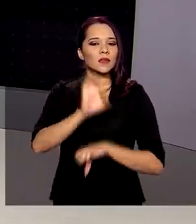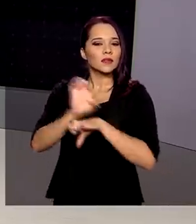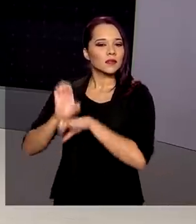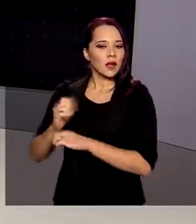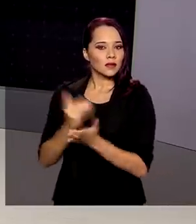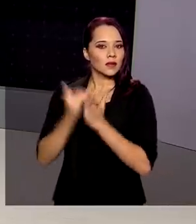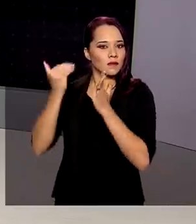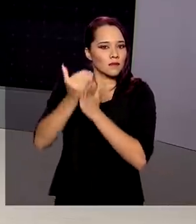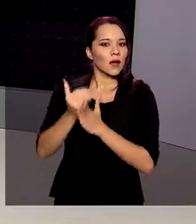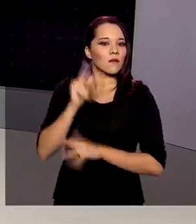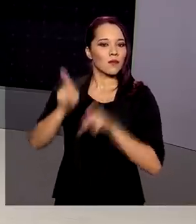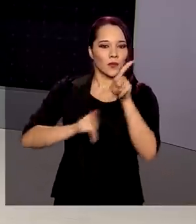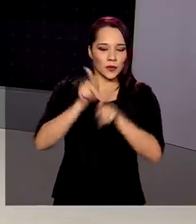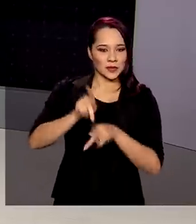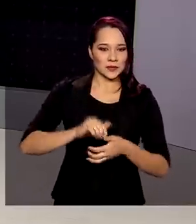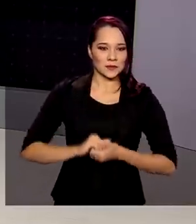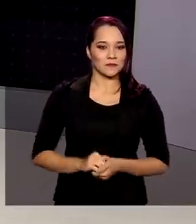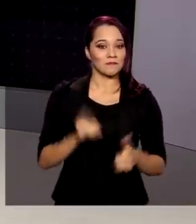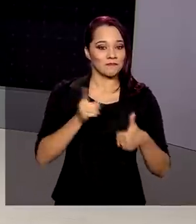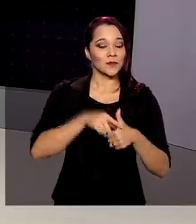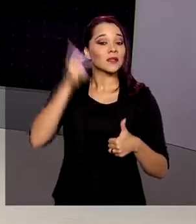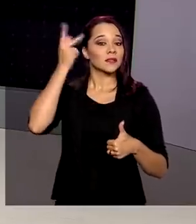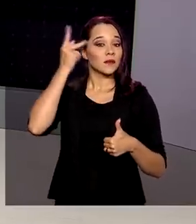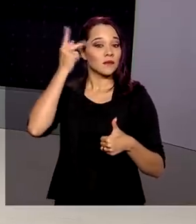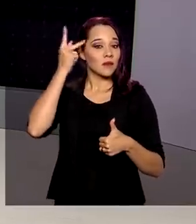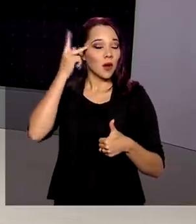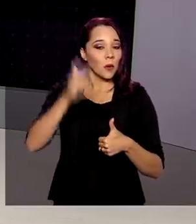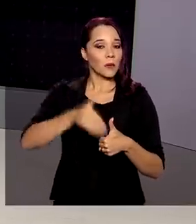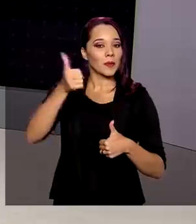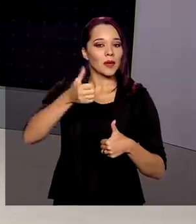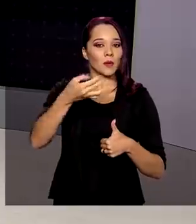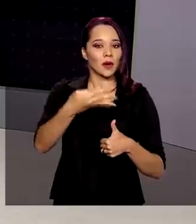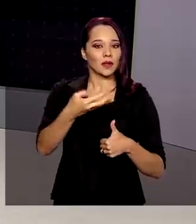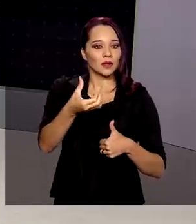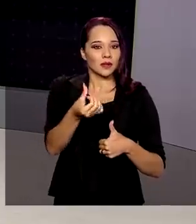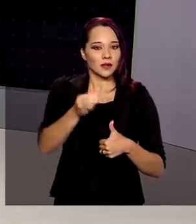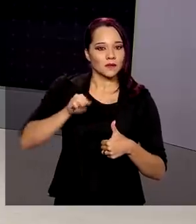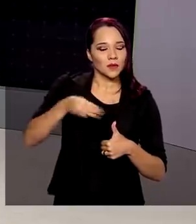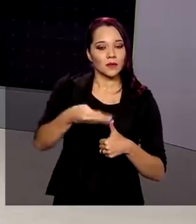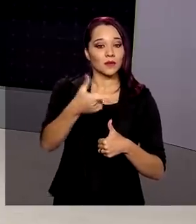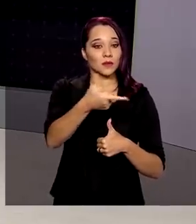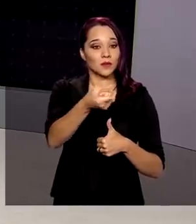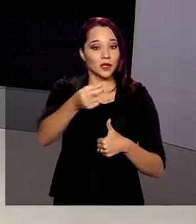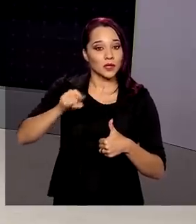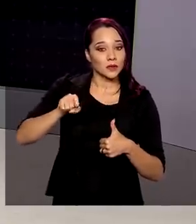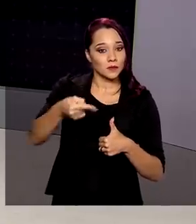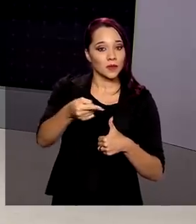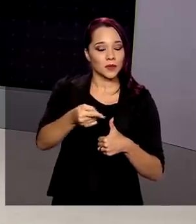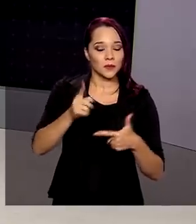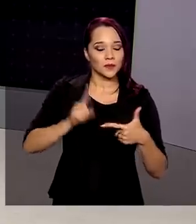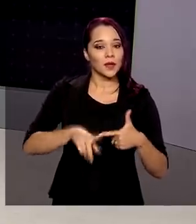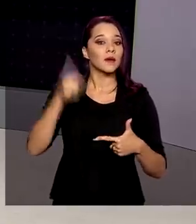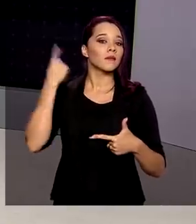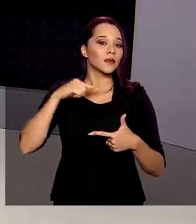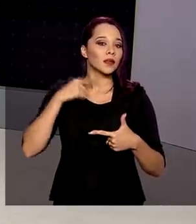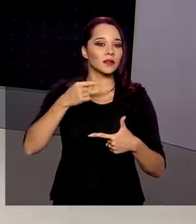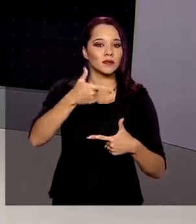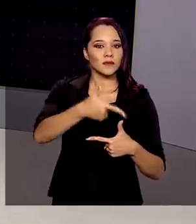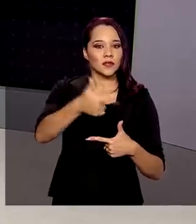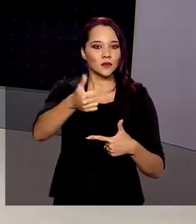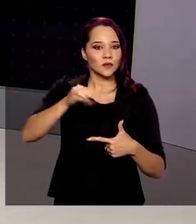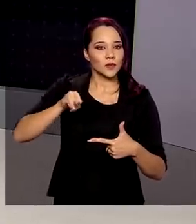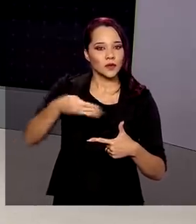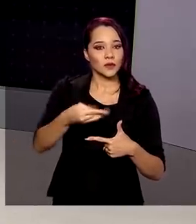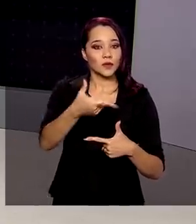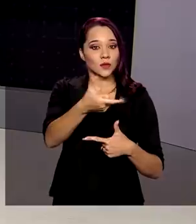estados com o maior número de habitantes. São Paulo, em primeiro lugar, com 46 milhões 200 mil, Minas Gerais, 21